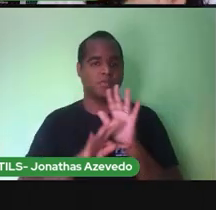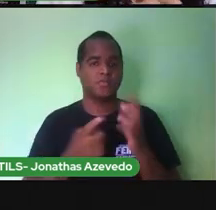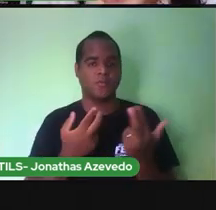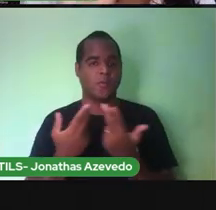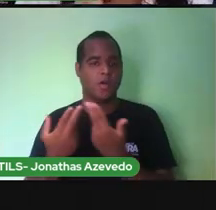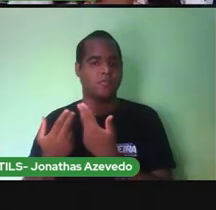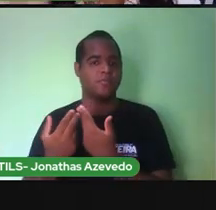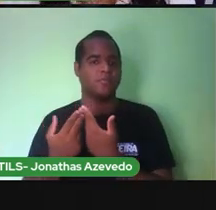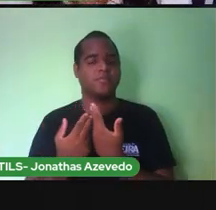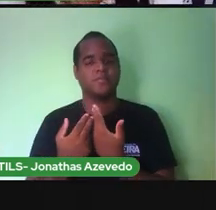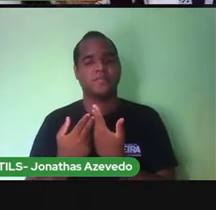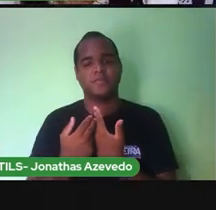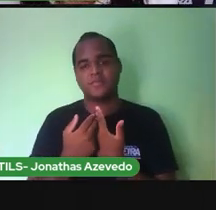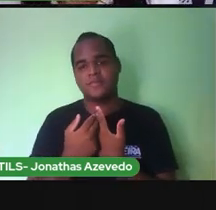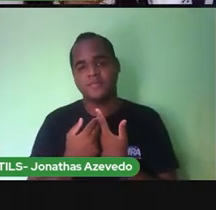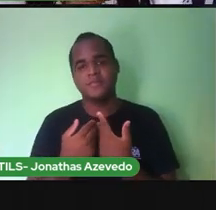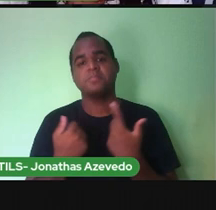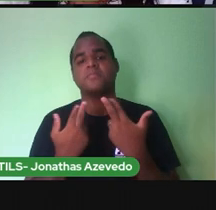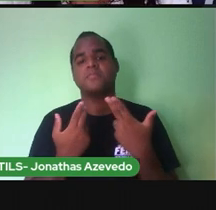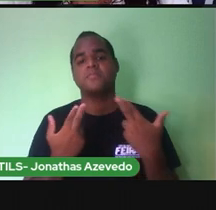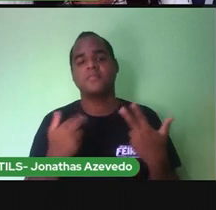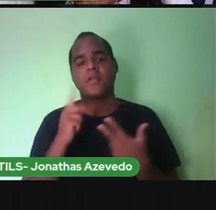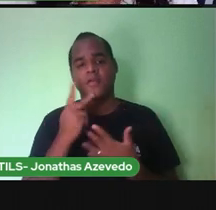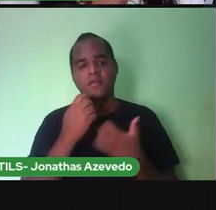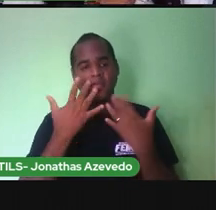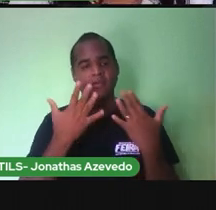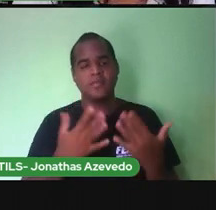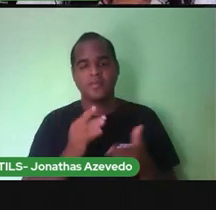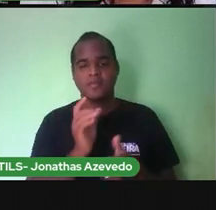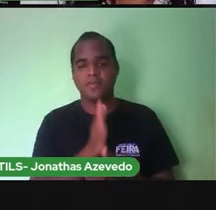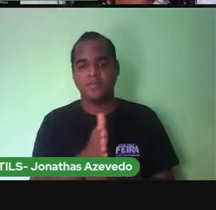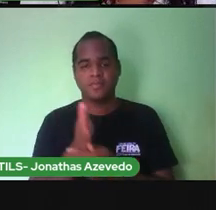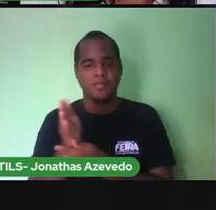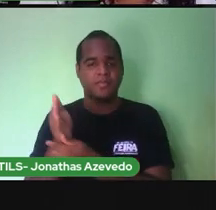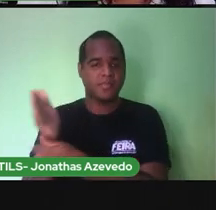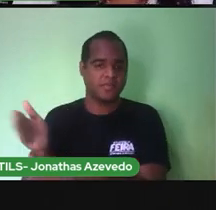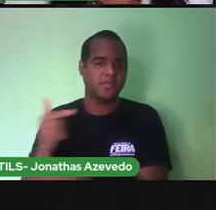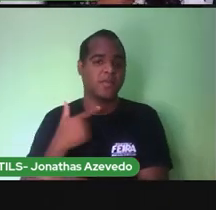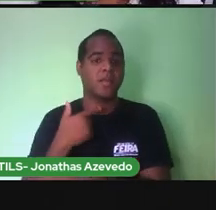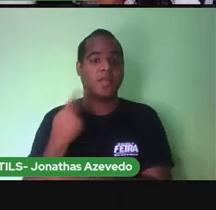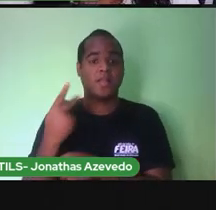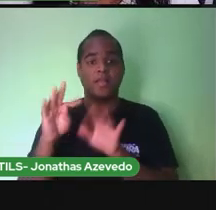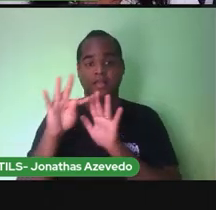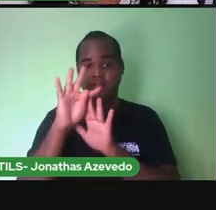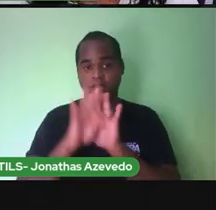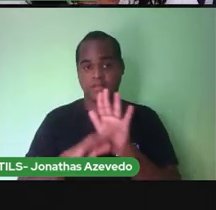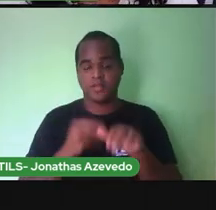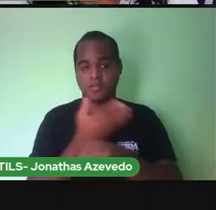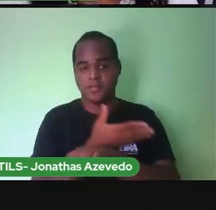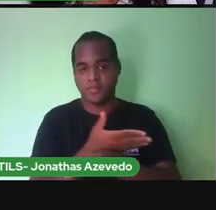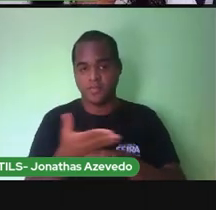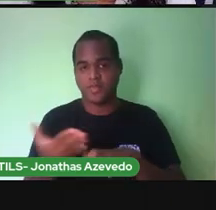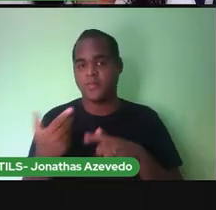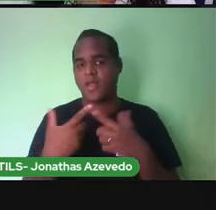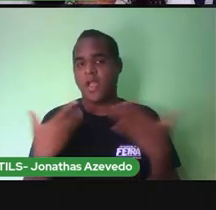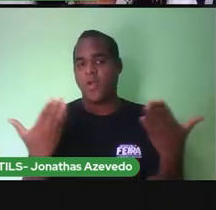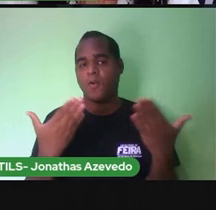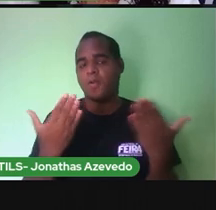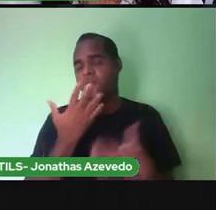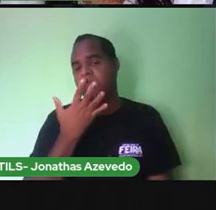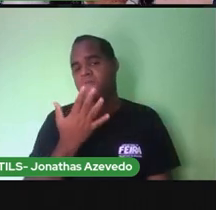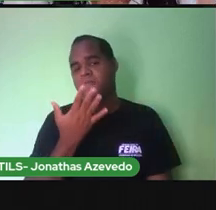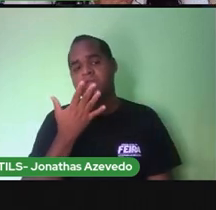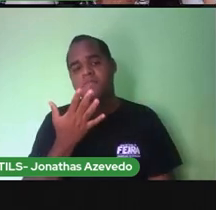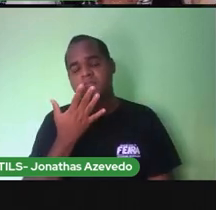O espaço Que fica Entre uma palavra E outra No texto Está em branco Agora Você vai pintar Igual